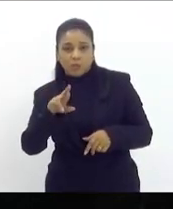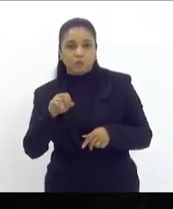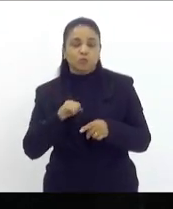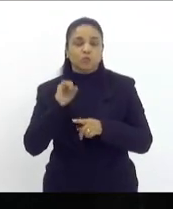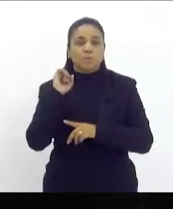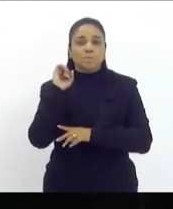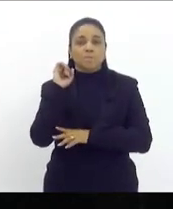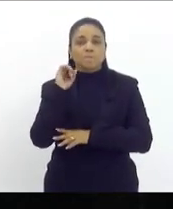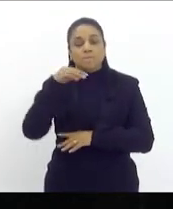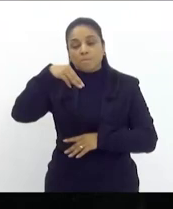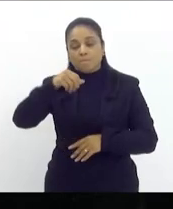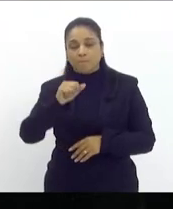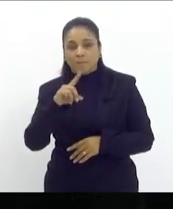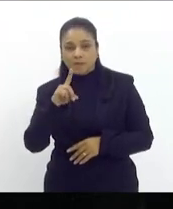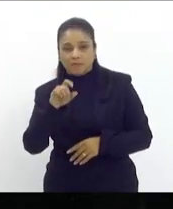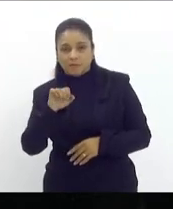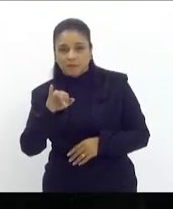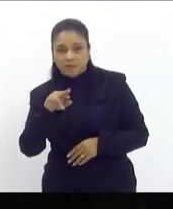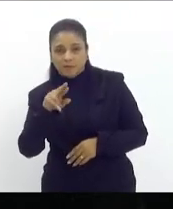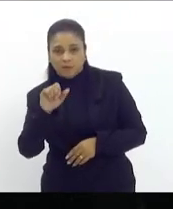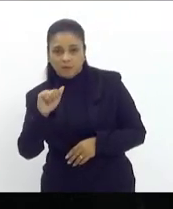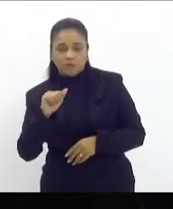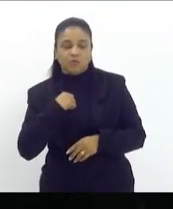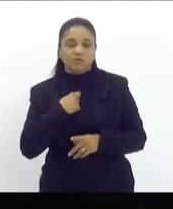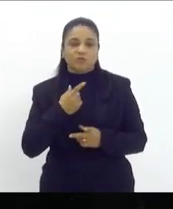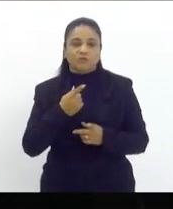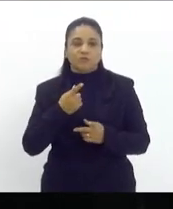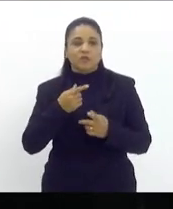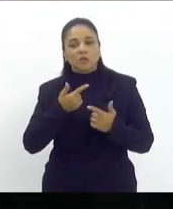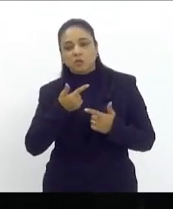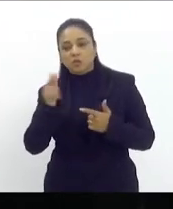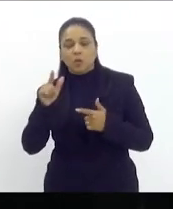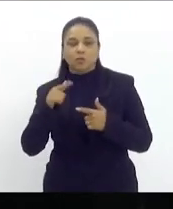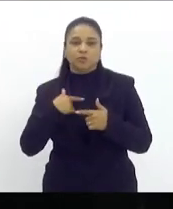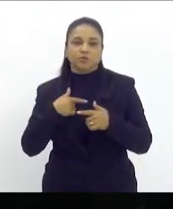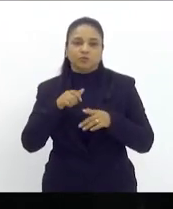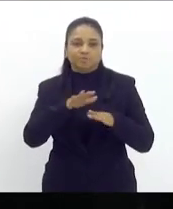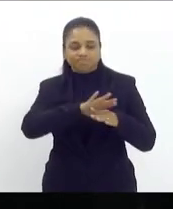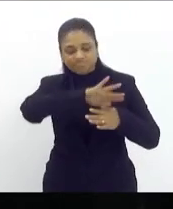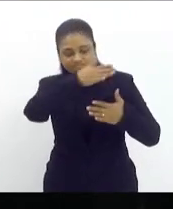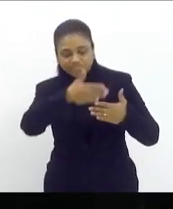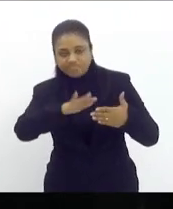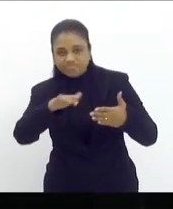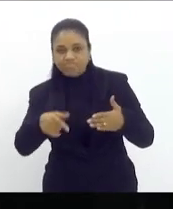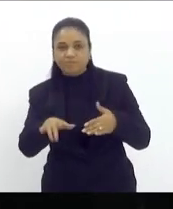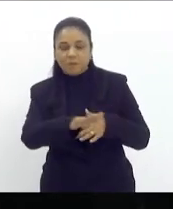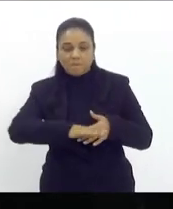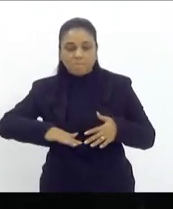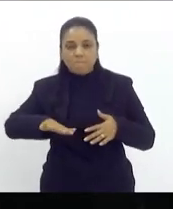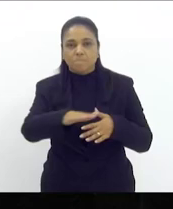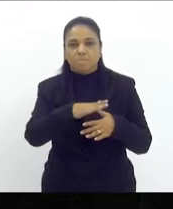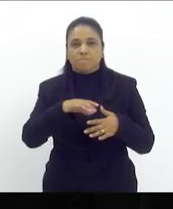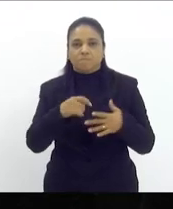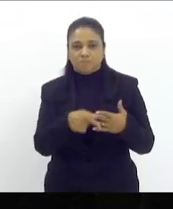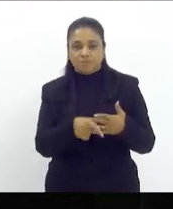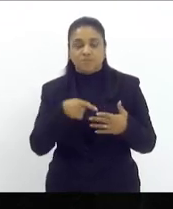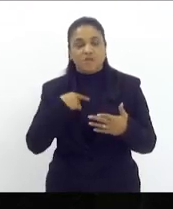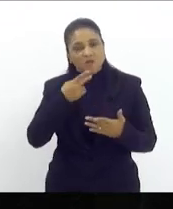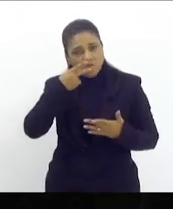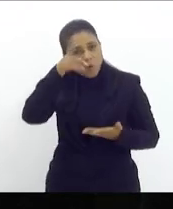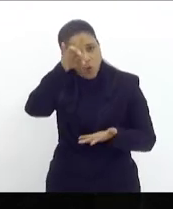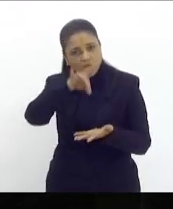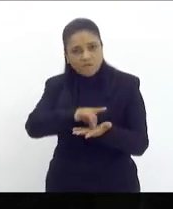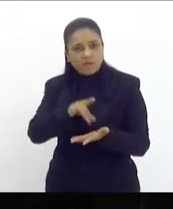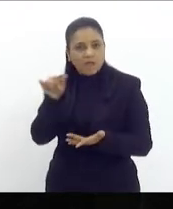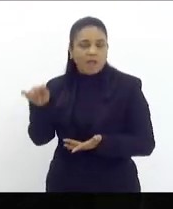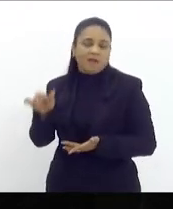tudo aquilo que tem acabado com a Amazônia e com outros biomas em nosso país Talília Petroni falou a verdade na sua